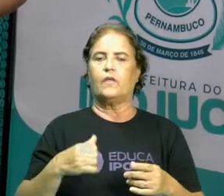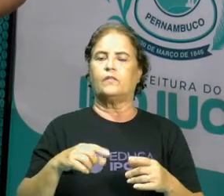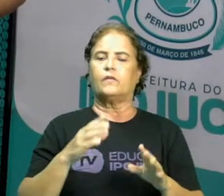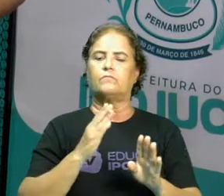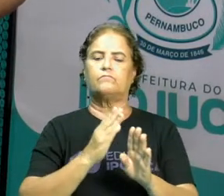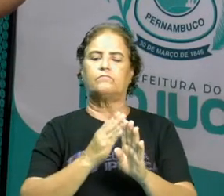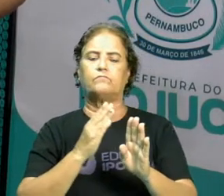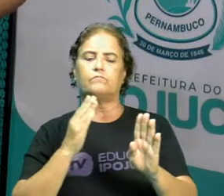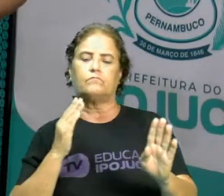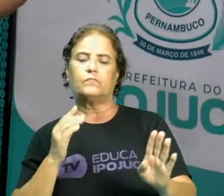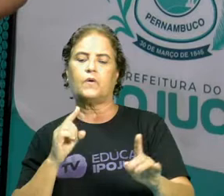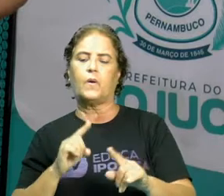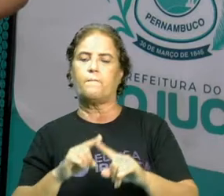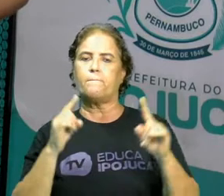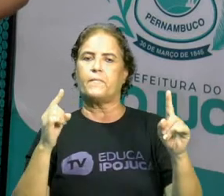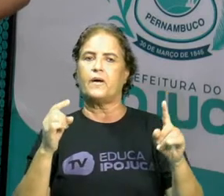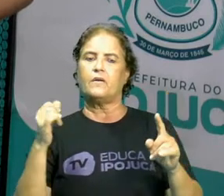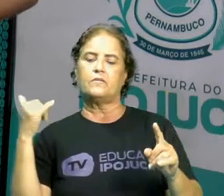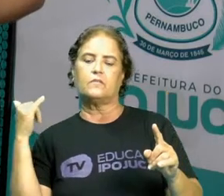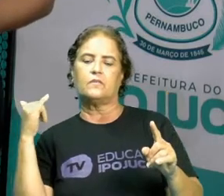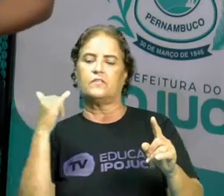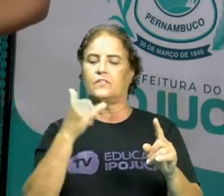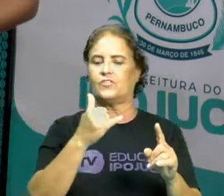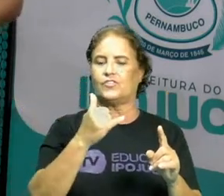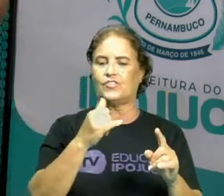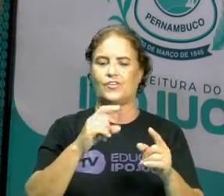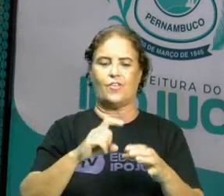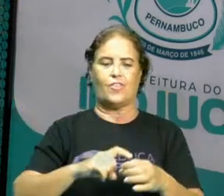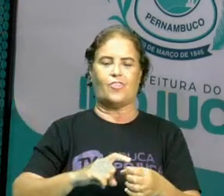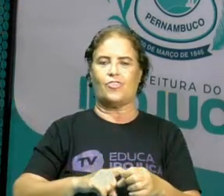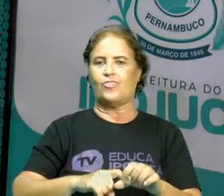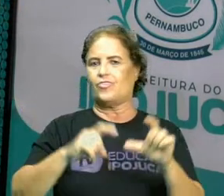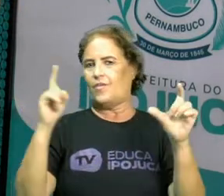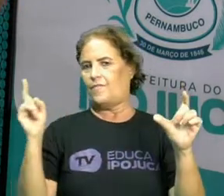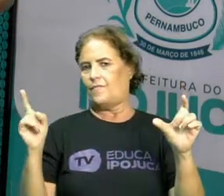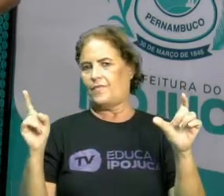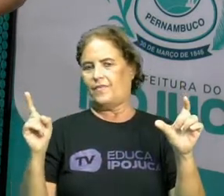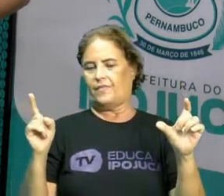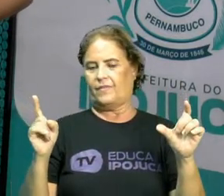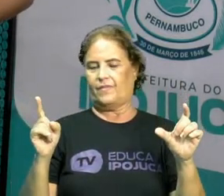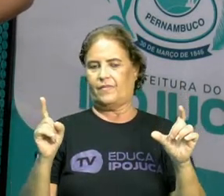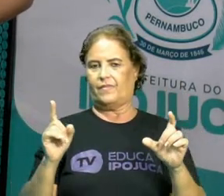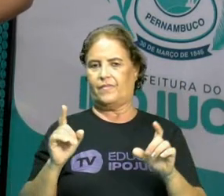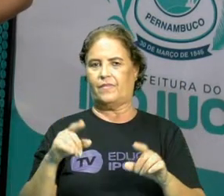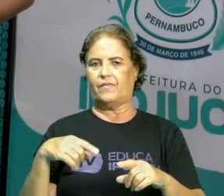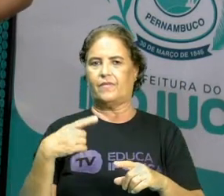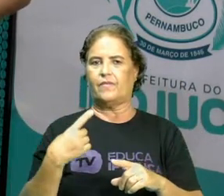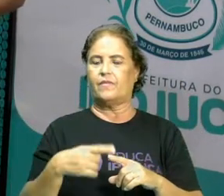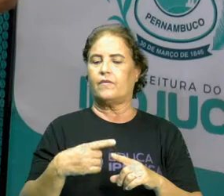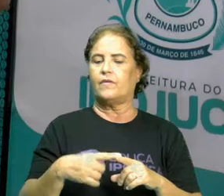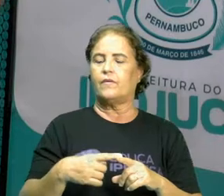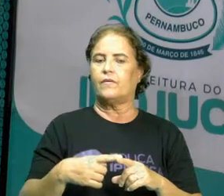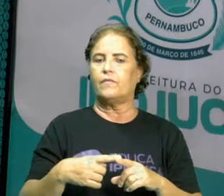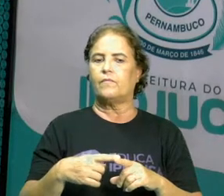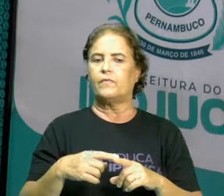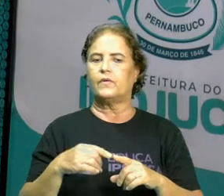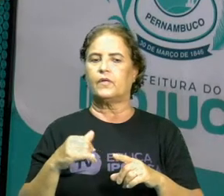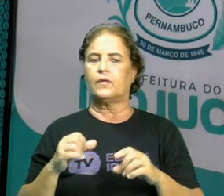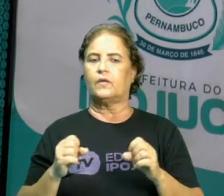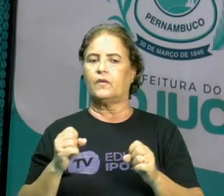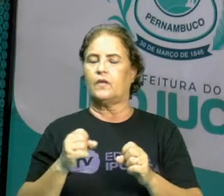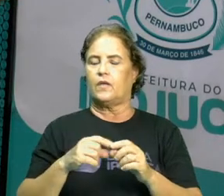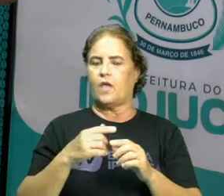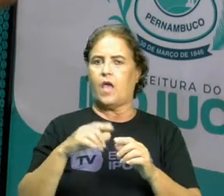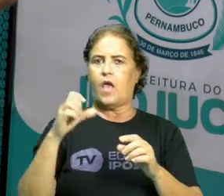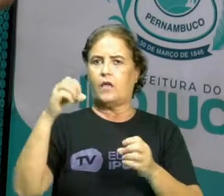ligações elétricas são independentes. Então, vamos dizer que essa daqui queime. Todas as lâmpadas que estão